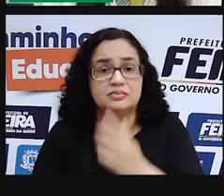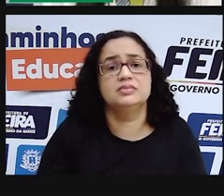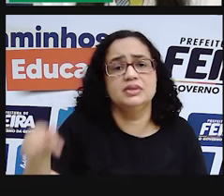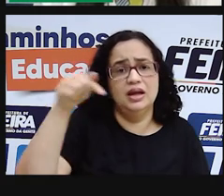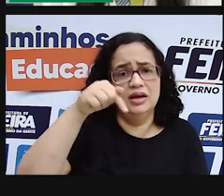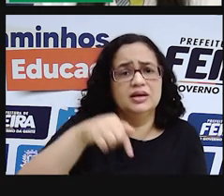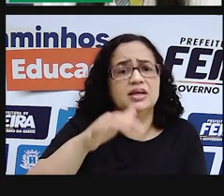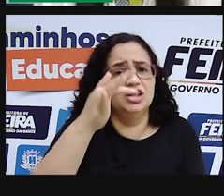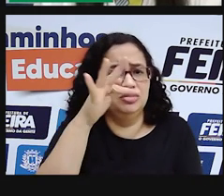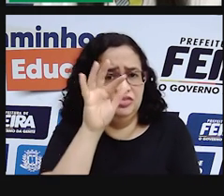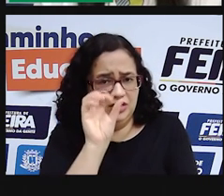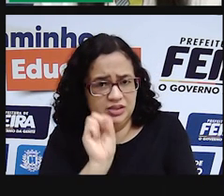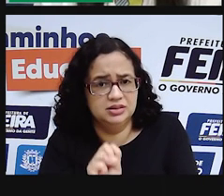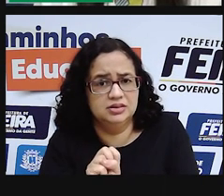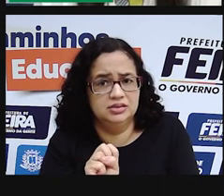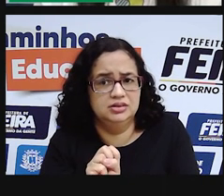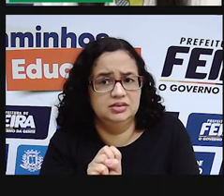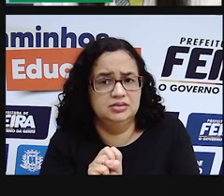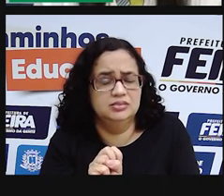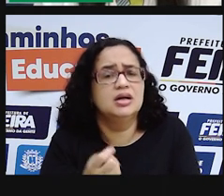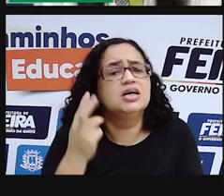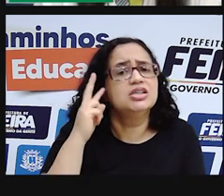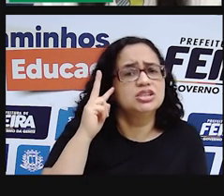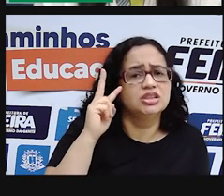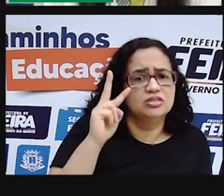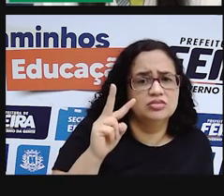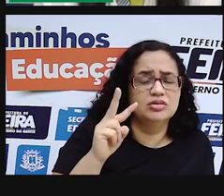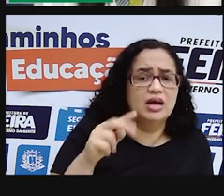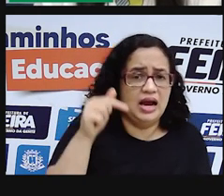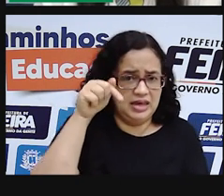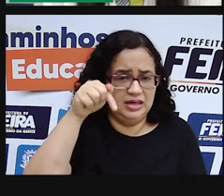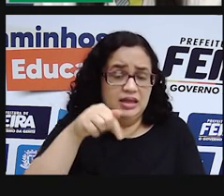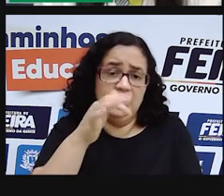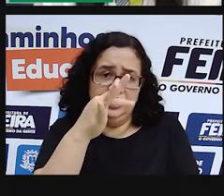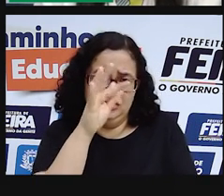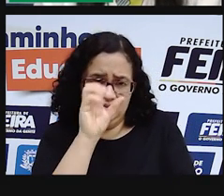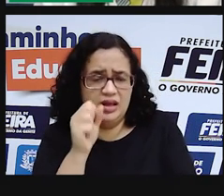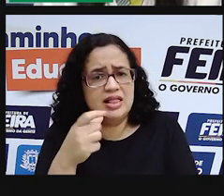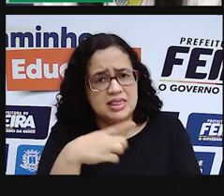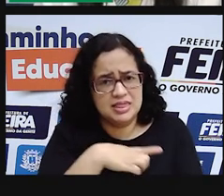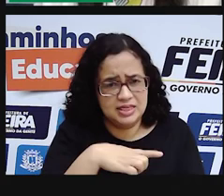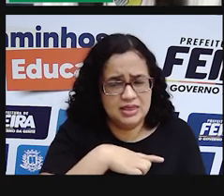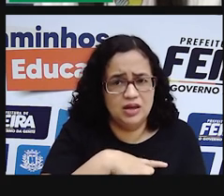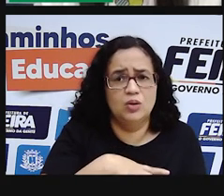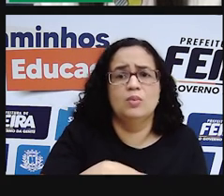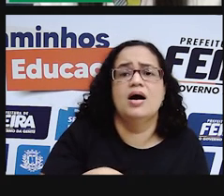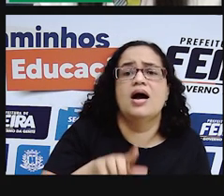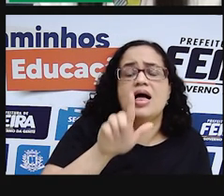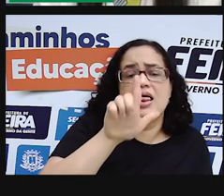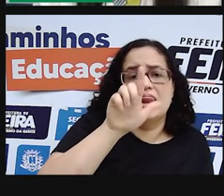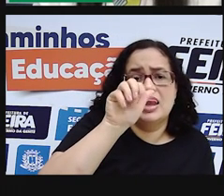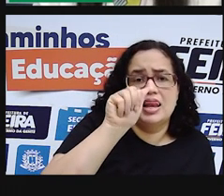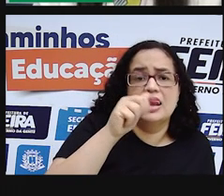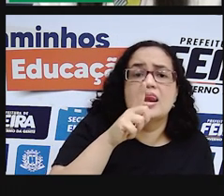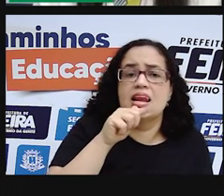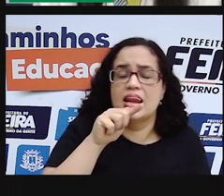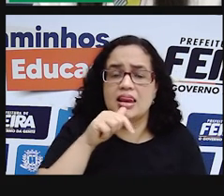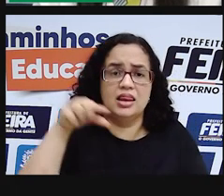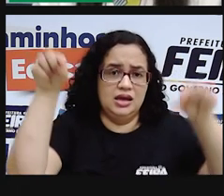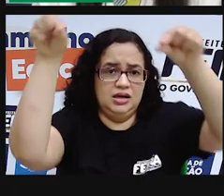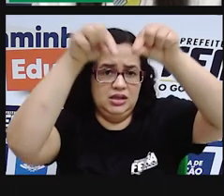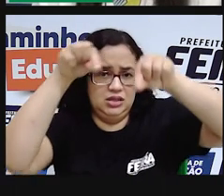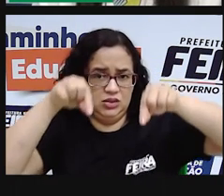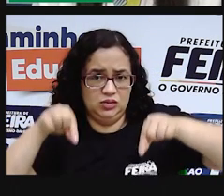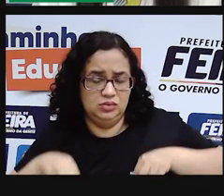Mas e aqui em Feira de Santana? Você já ouviu falar se aqui em Feira de Santana tem alguma lagoa? Hein?